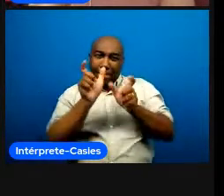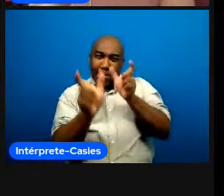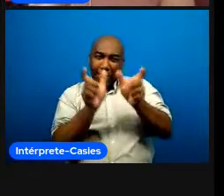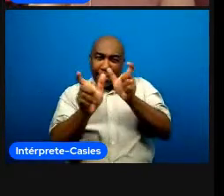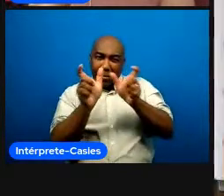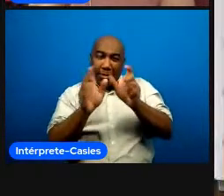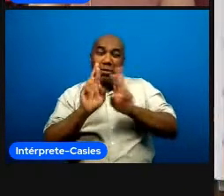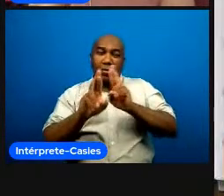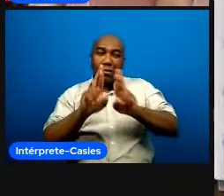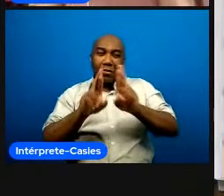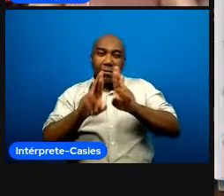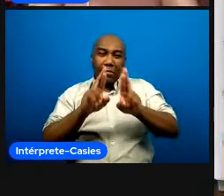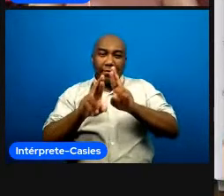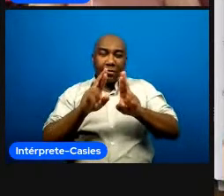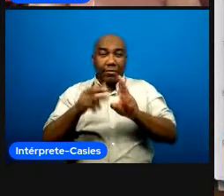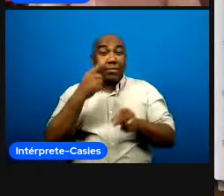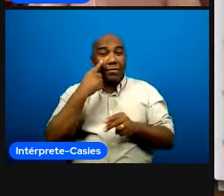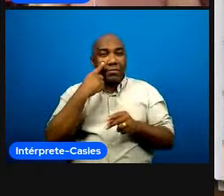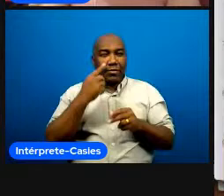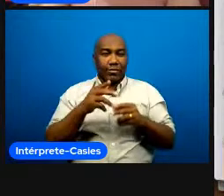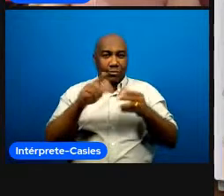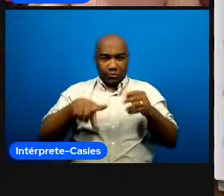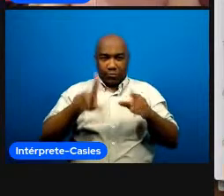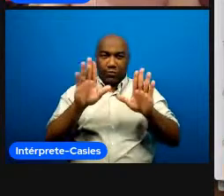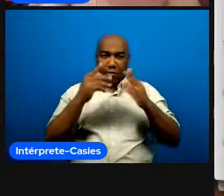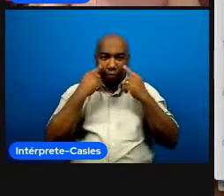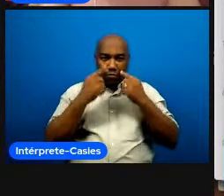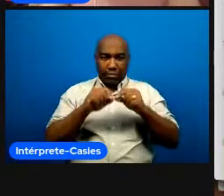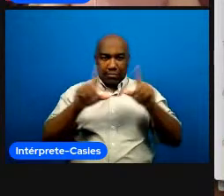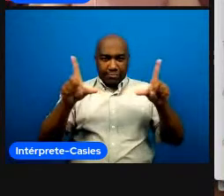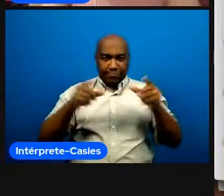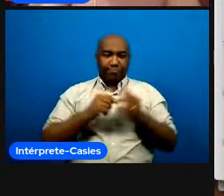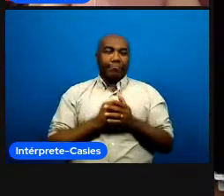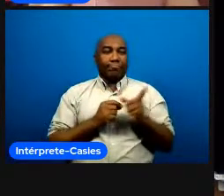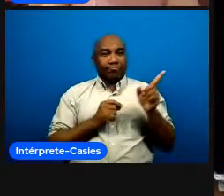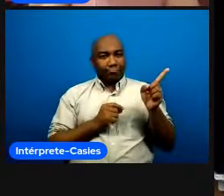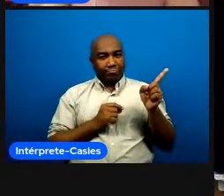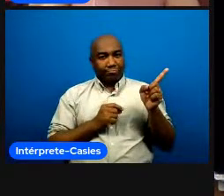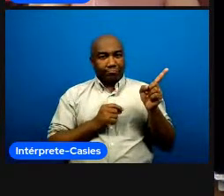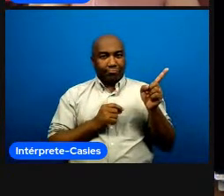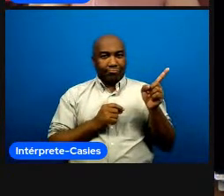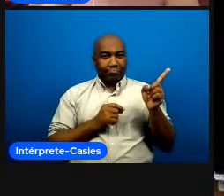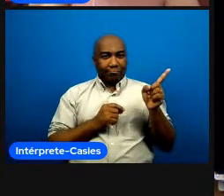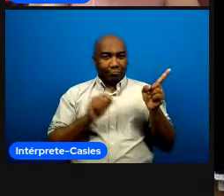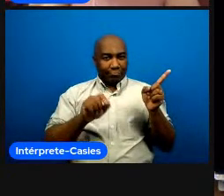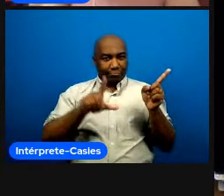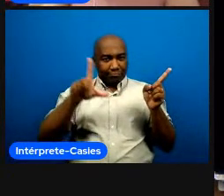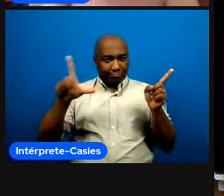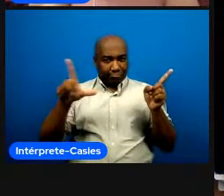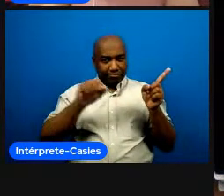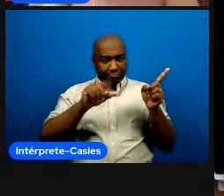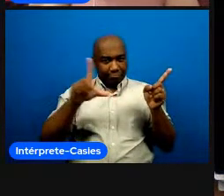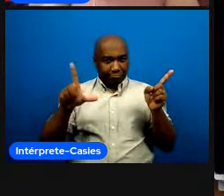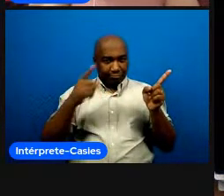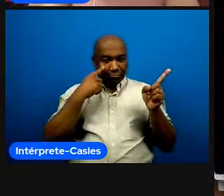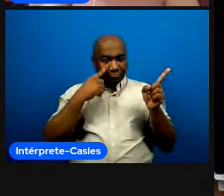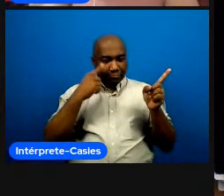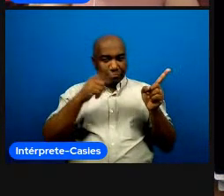vou parar de compartilhar essa tela vou voltar para ele acho que ele já vai aparecer para vocês